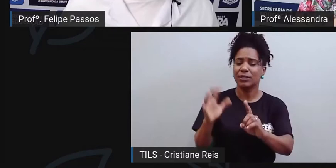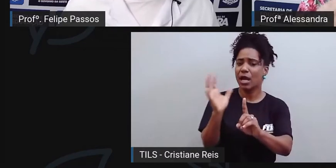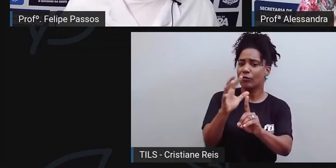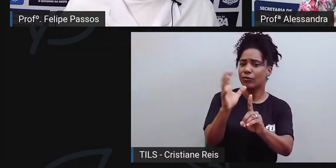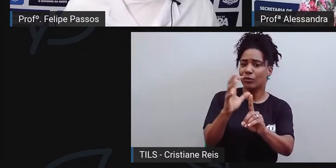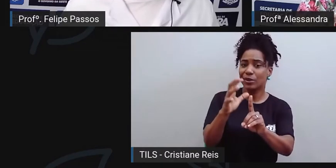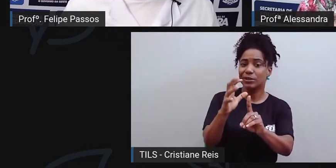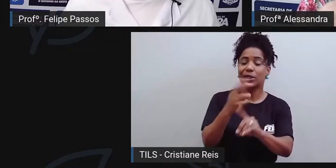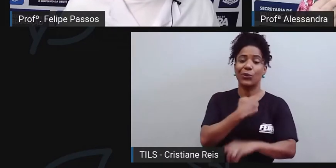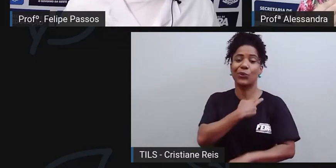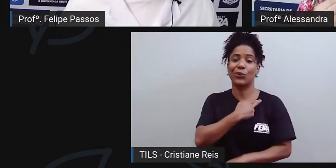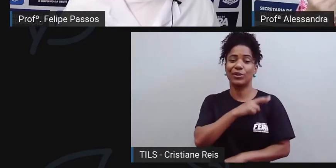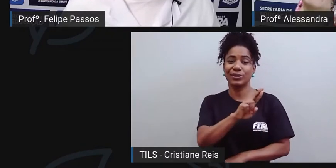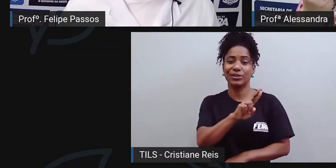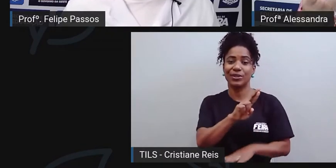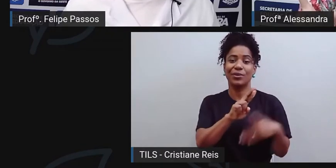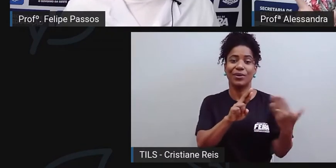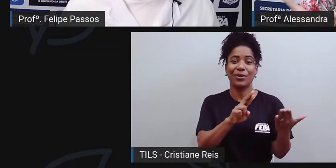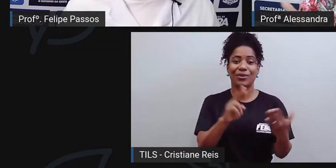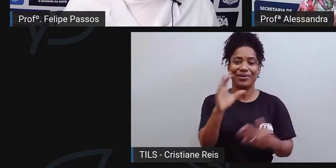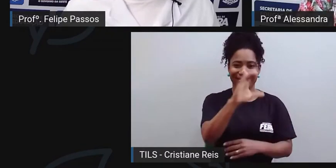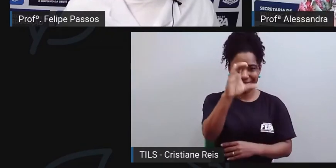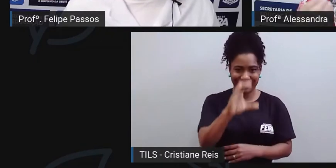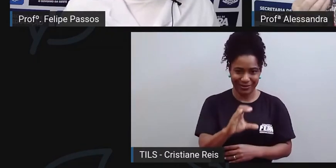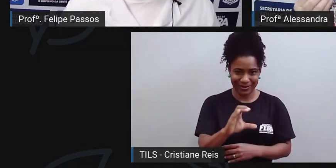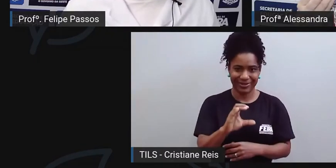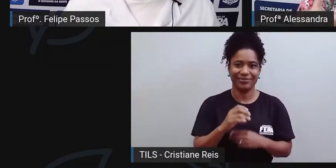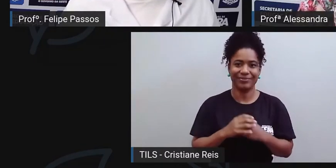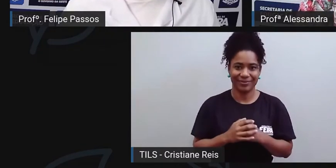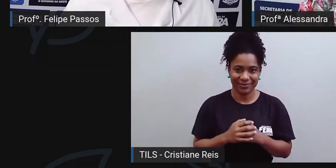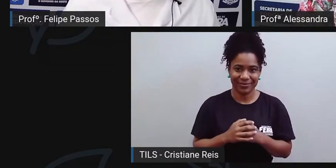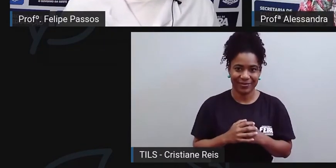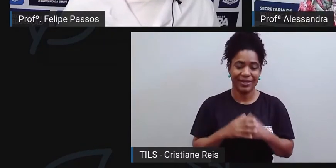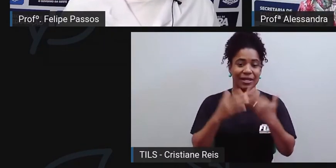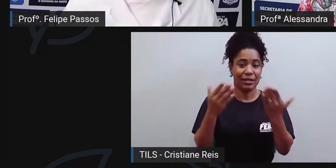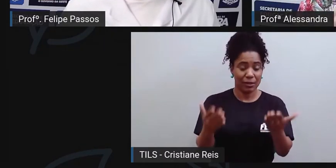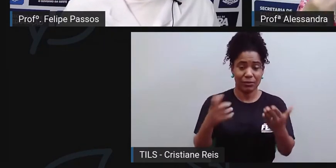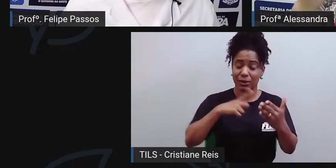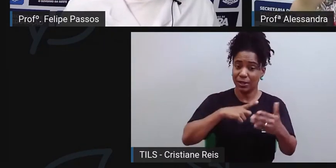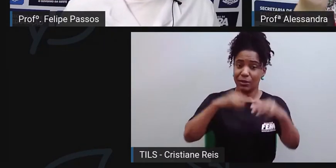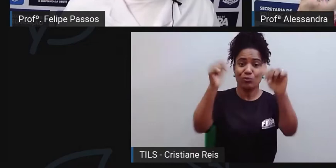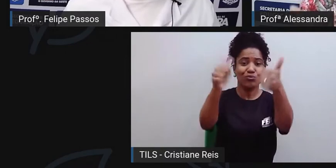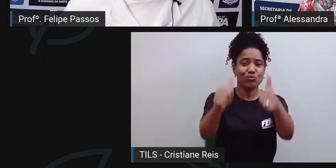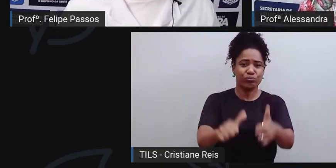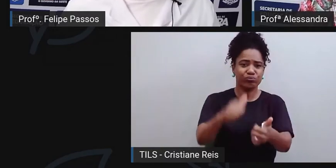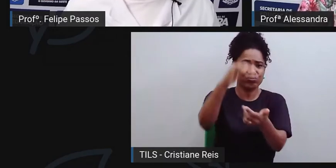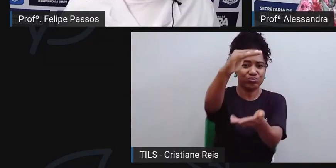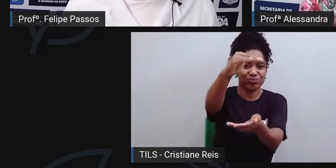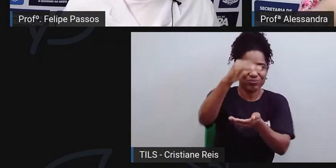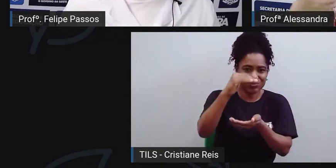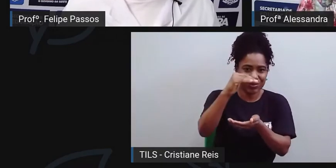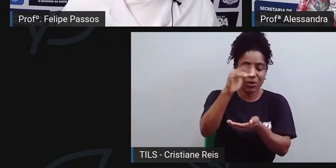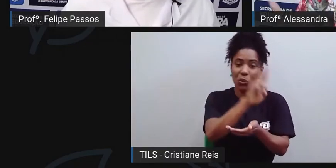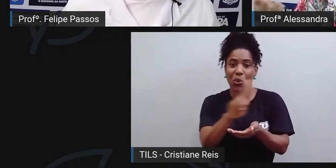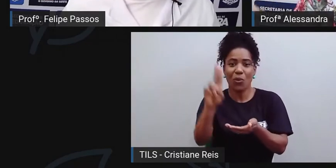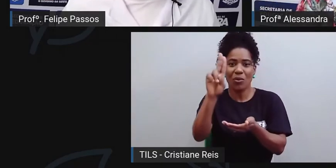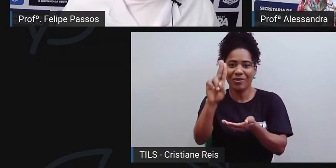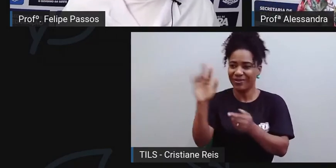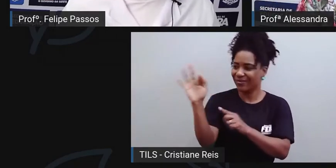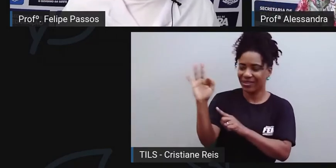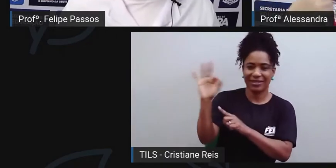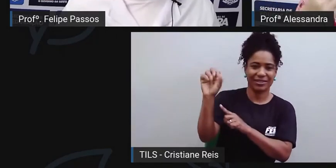Católica. Por isso, a devoção à Nossa Senhora Santana, por isso a Feira de